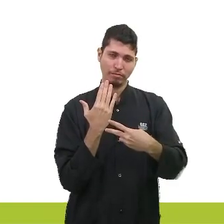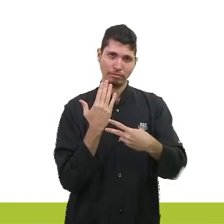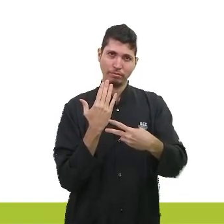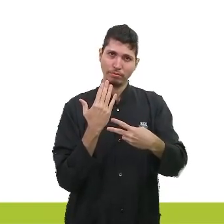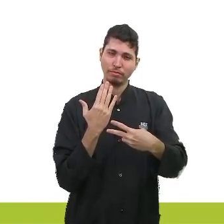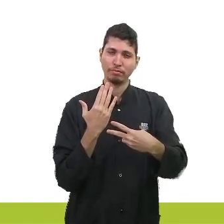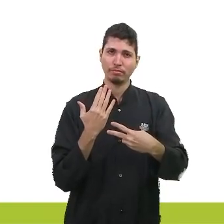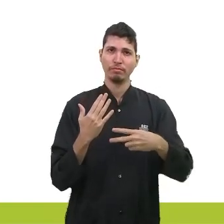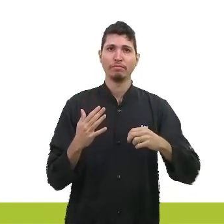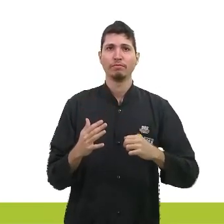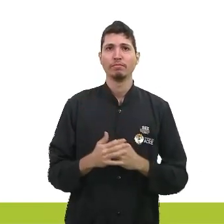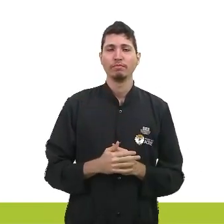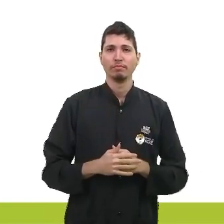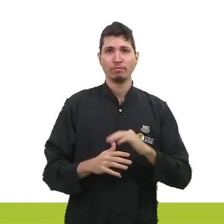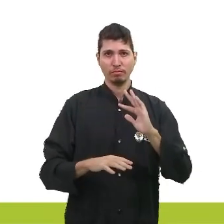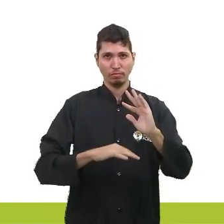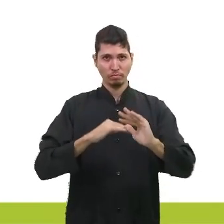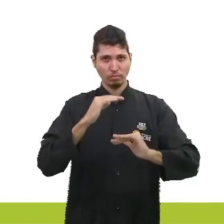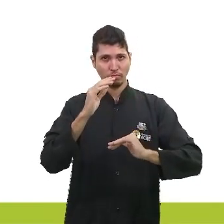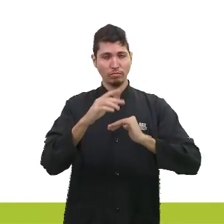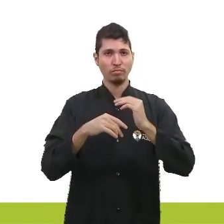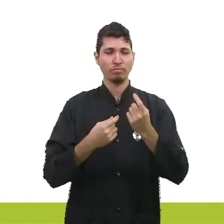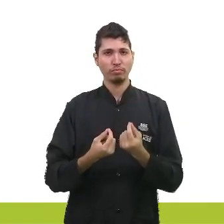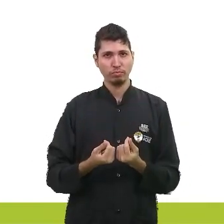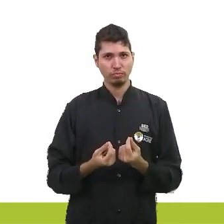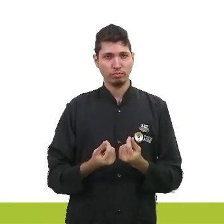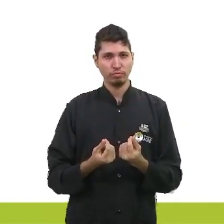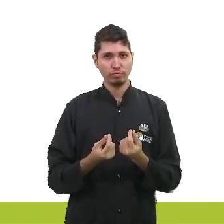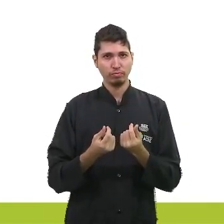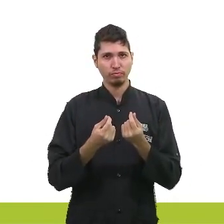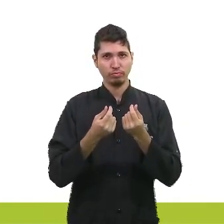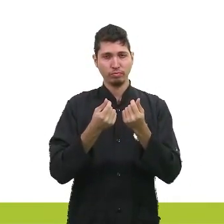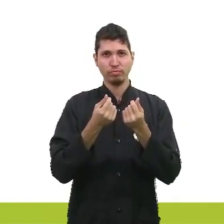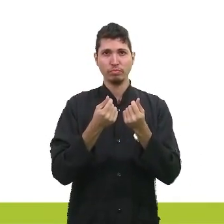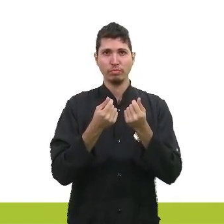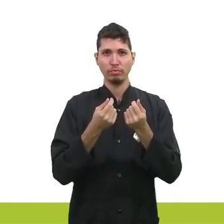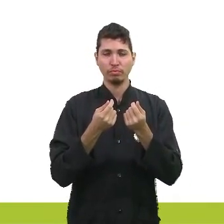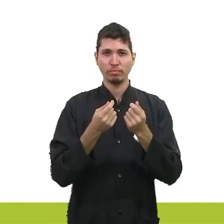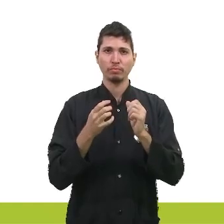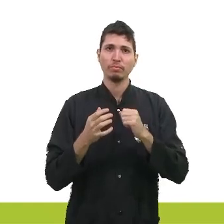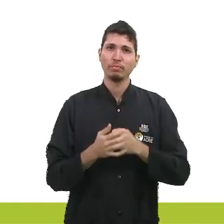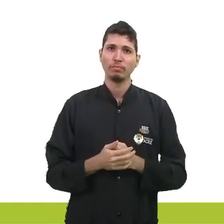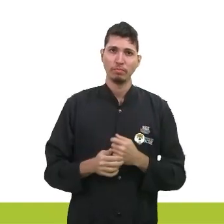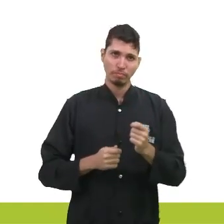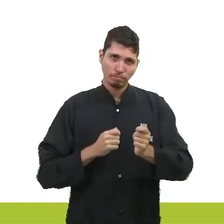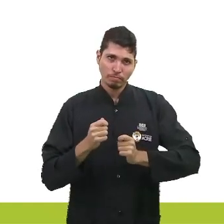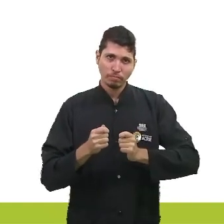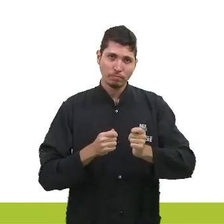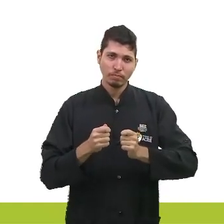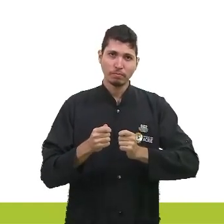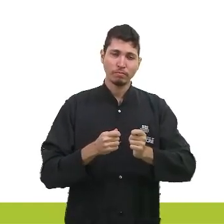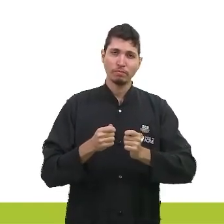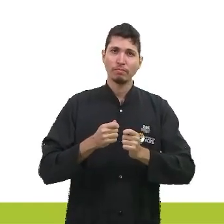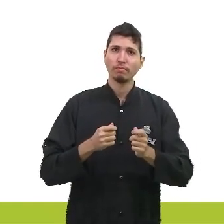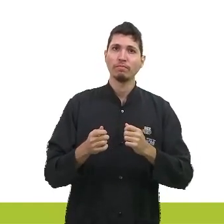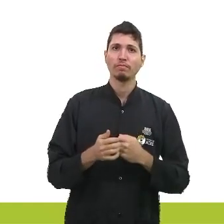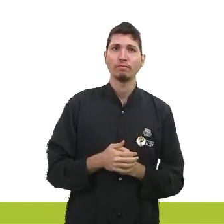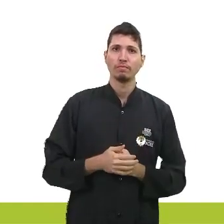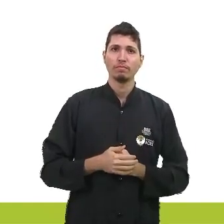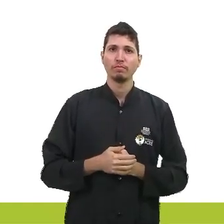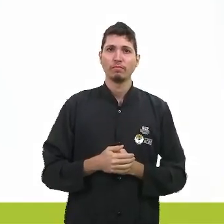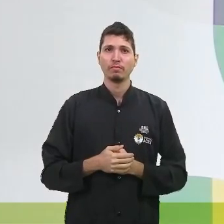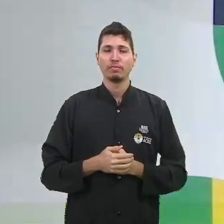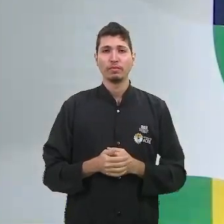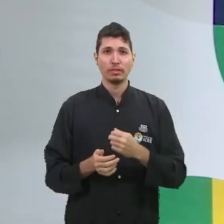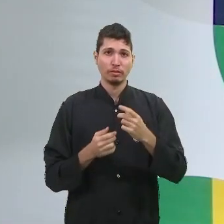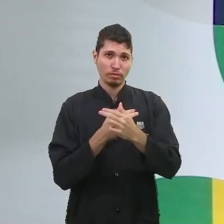temos o crescimento econômico, a industrialização aumentou, produção e a riqueza, mas os benefícios nem